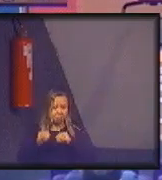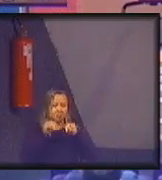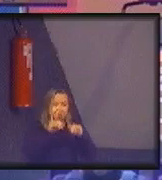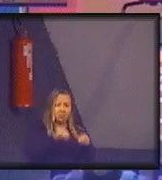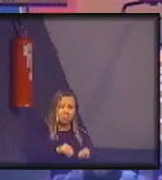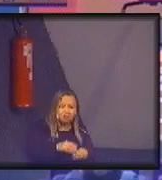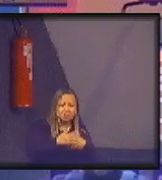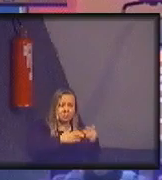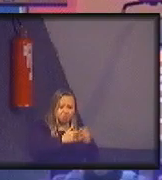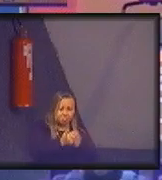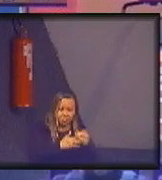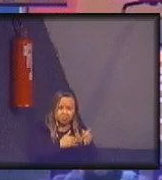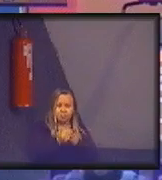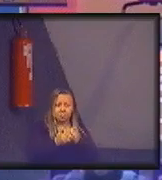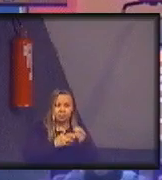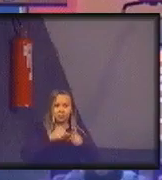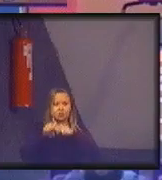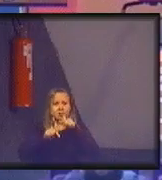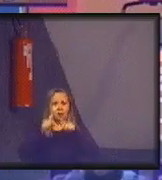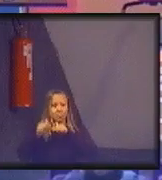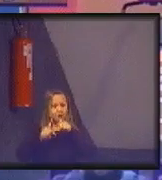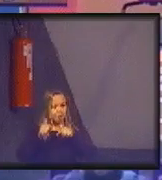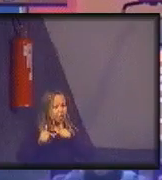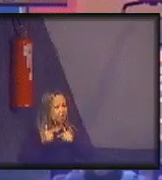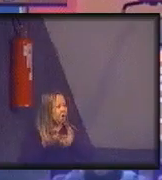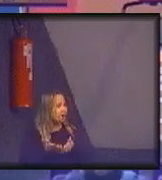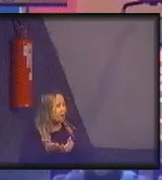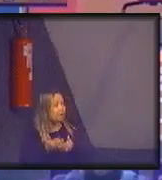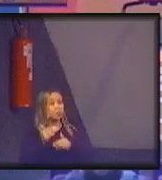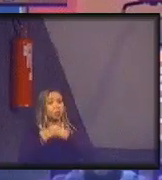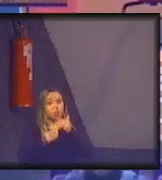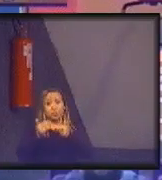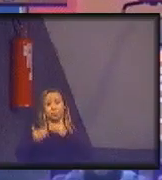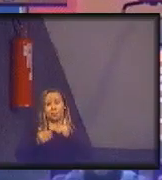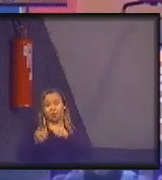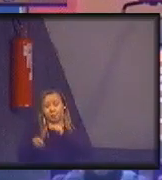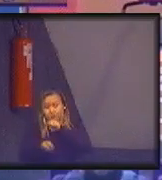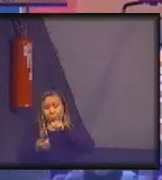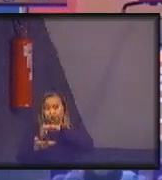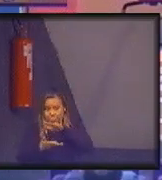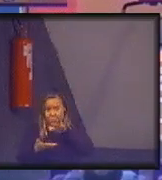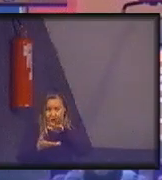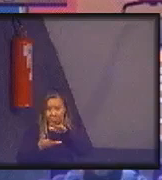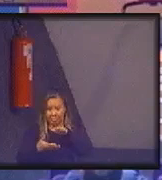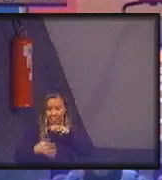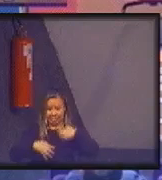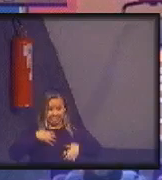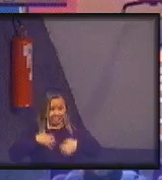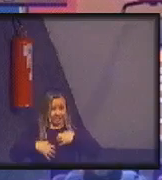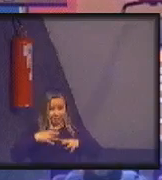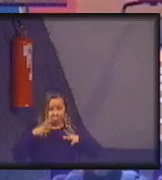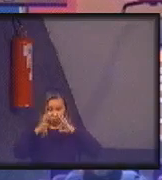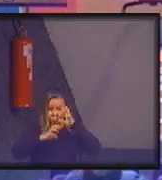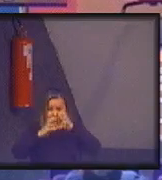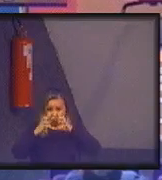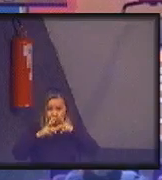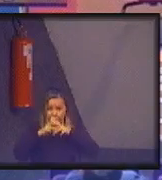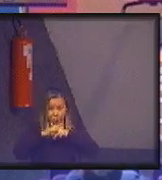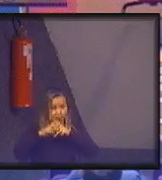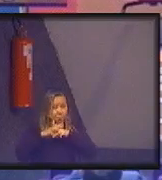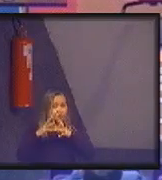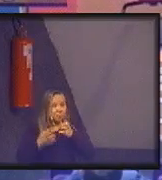operacionalização do desenvolvimento sustentável, os conflitos que estão na sociedade